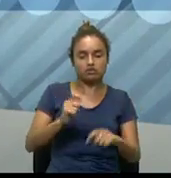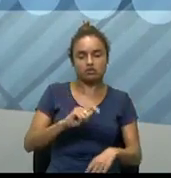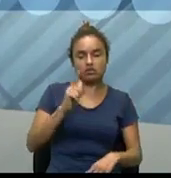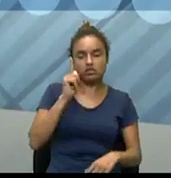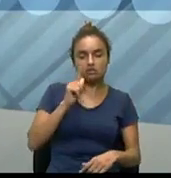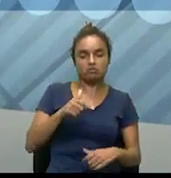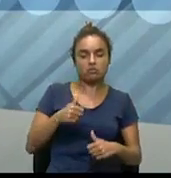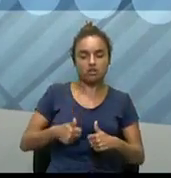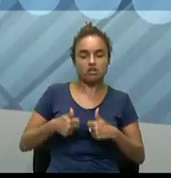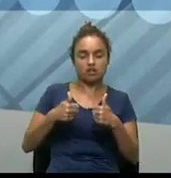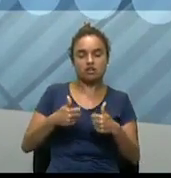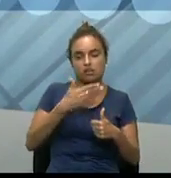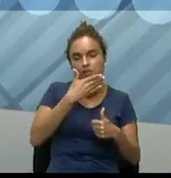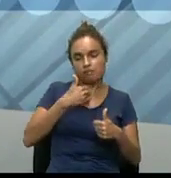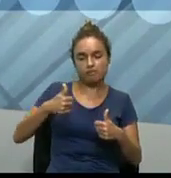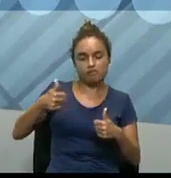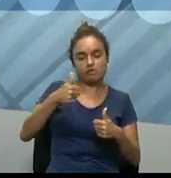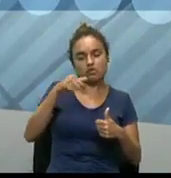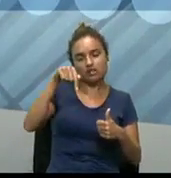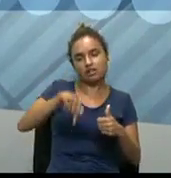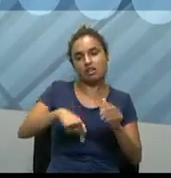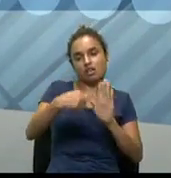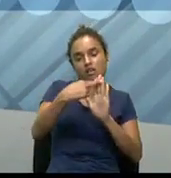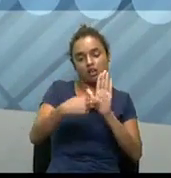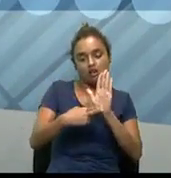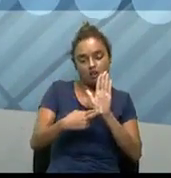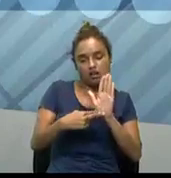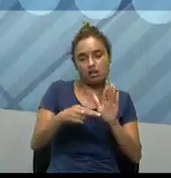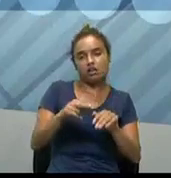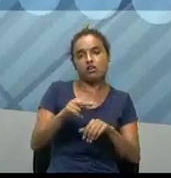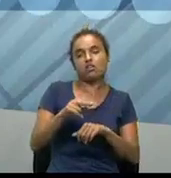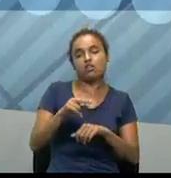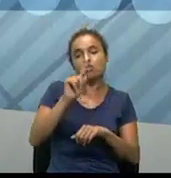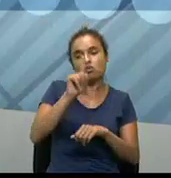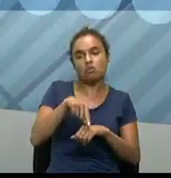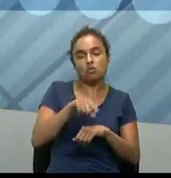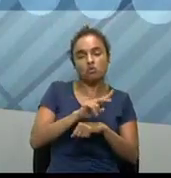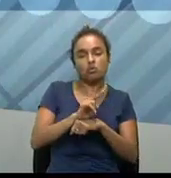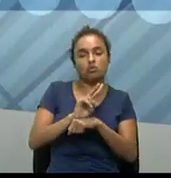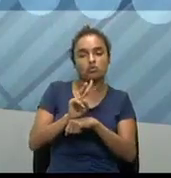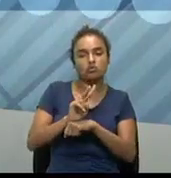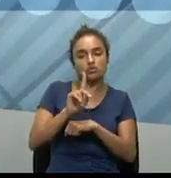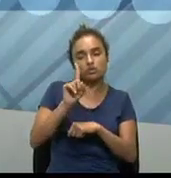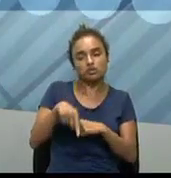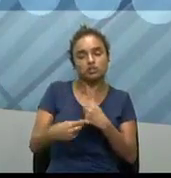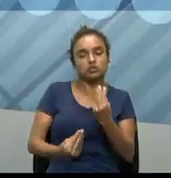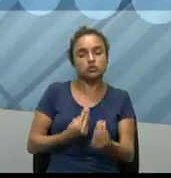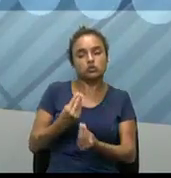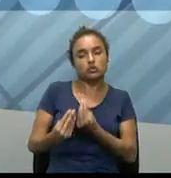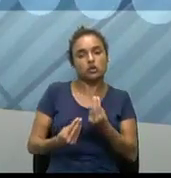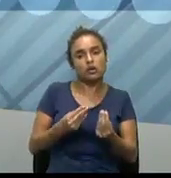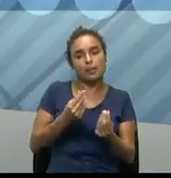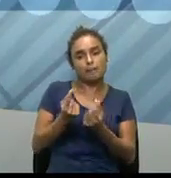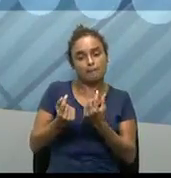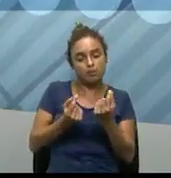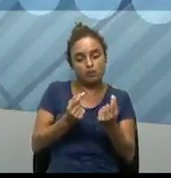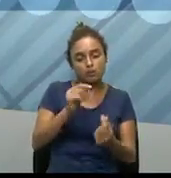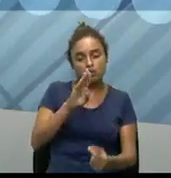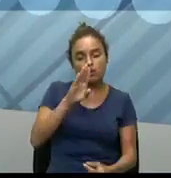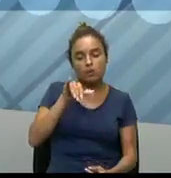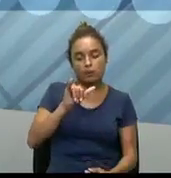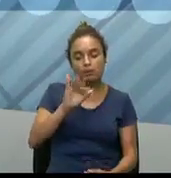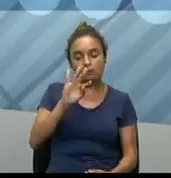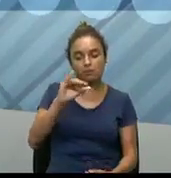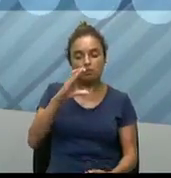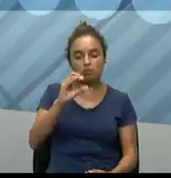então, a moeda Bitcoin? Então, a gente fala de tendências, né? De uma moeda ainda, que